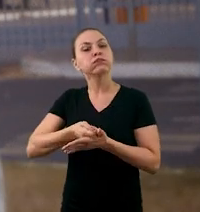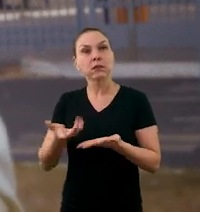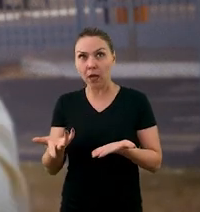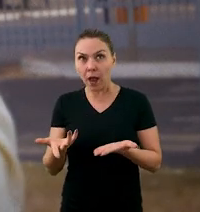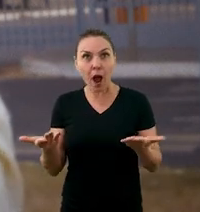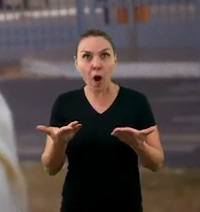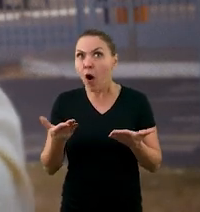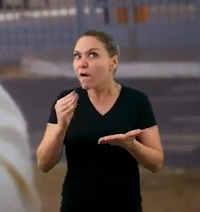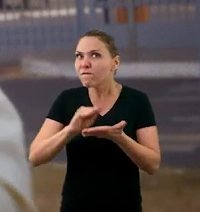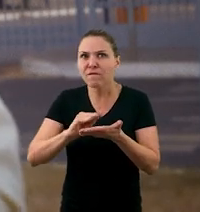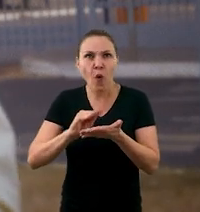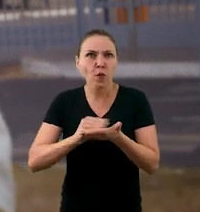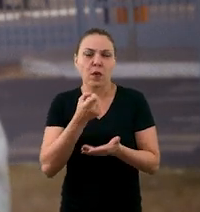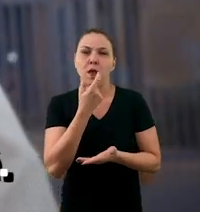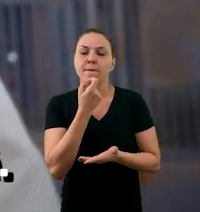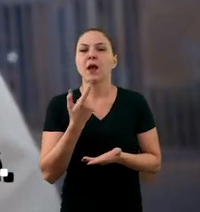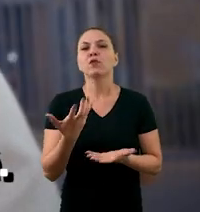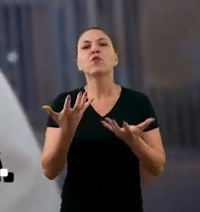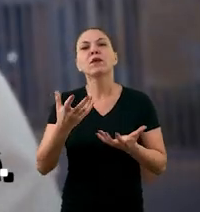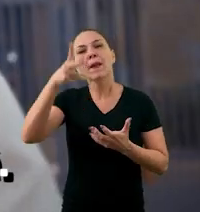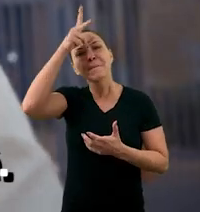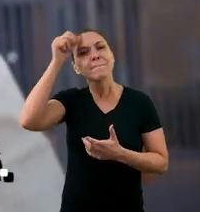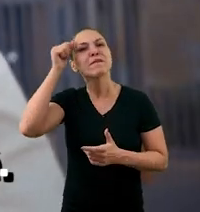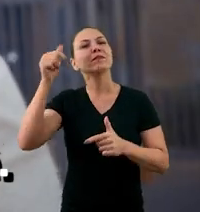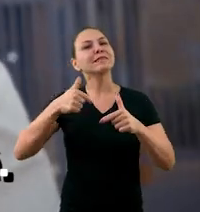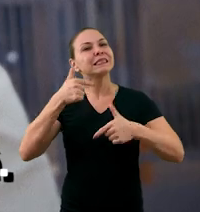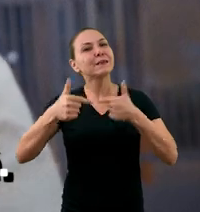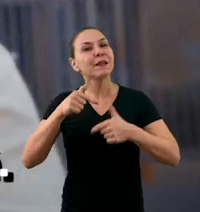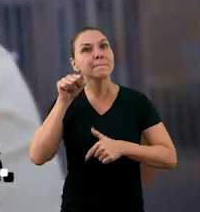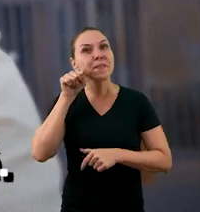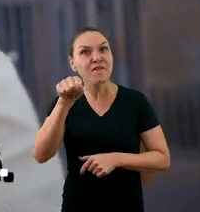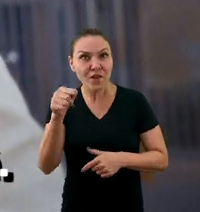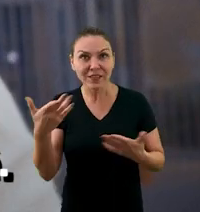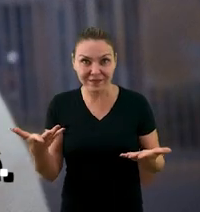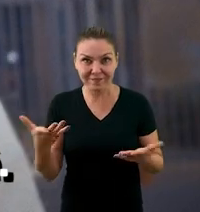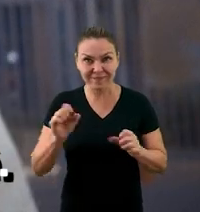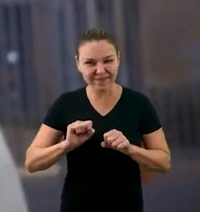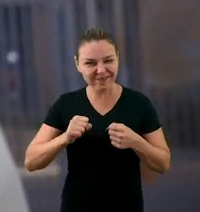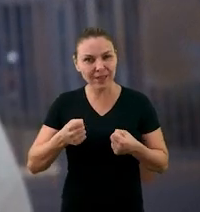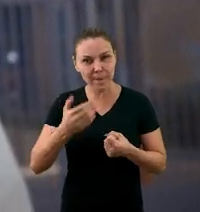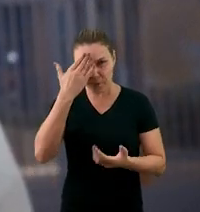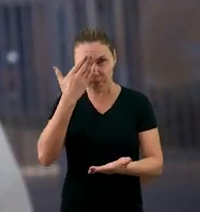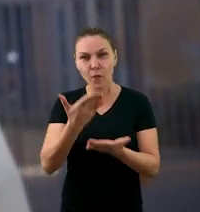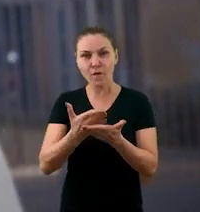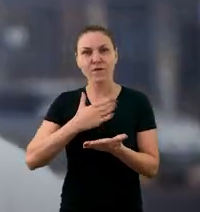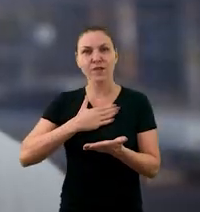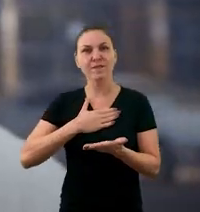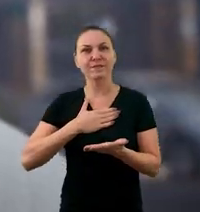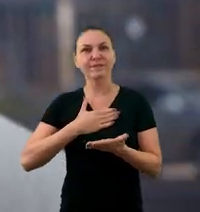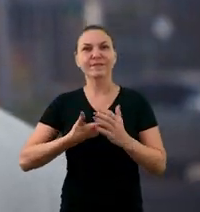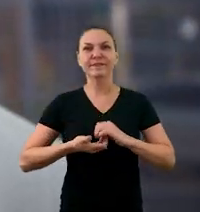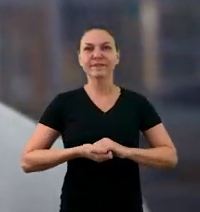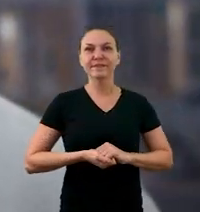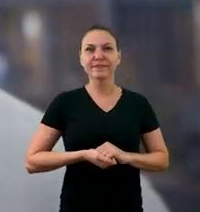dever. Não vai faltar remédio. Quero ser prefeito para trabalhar para você. Você pode contar.